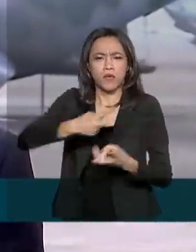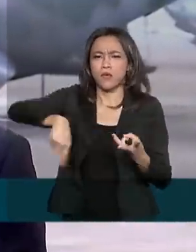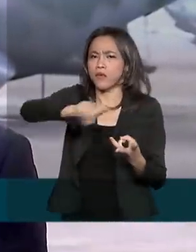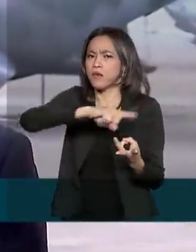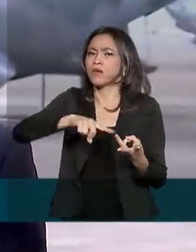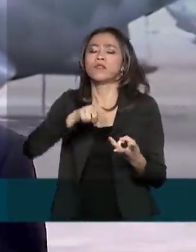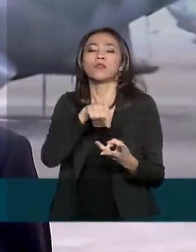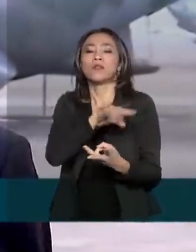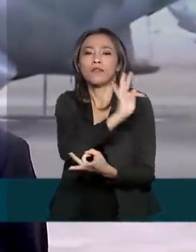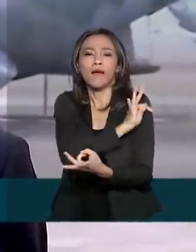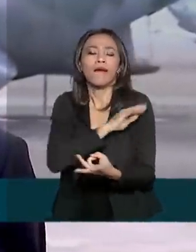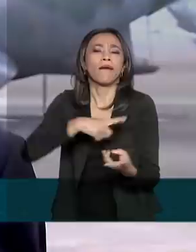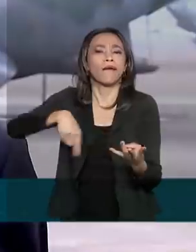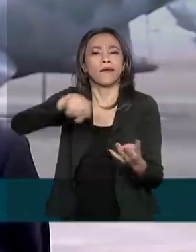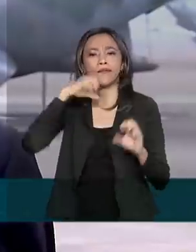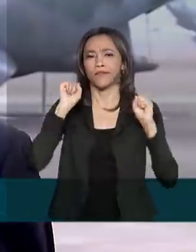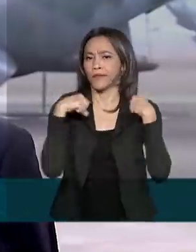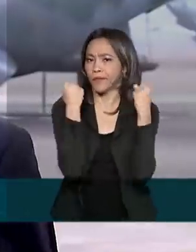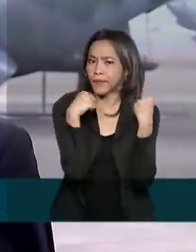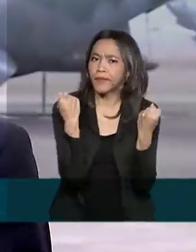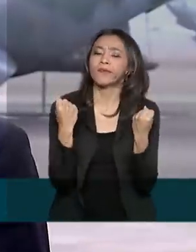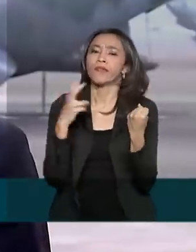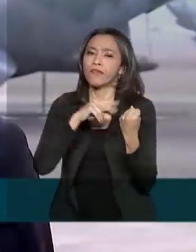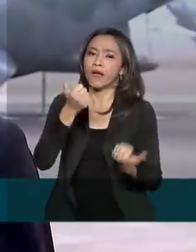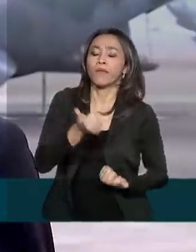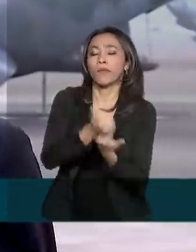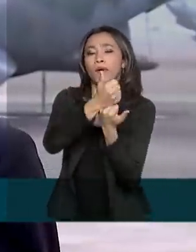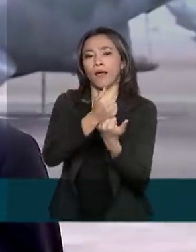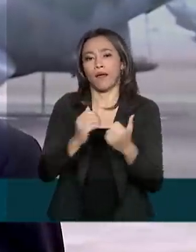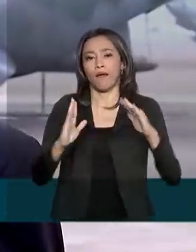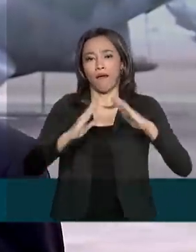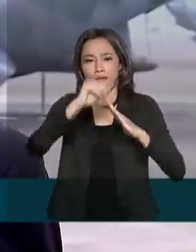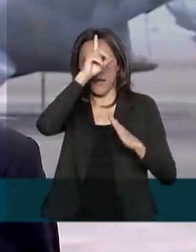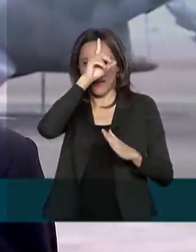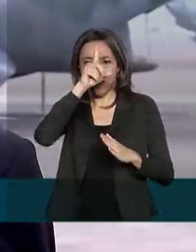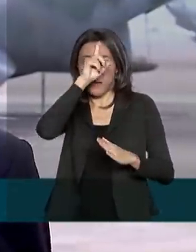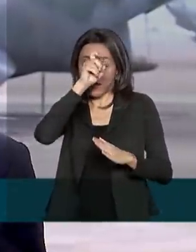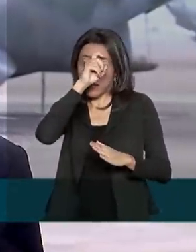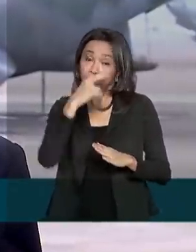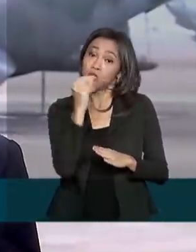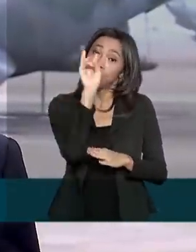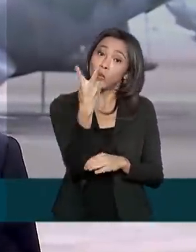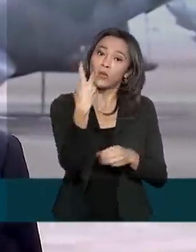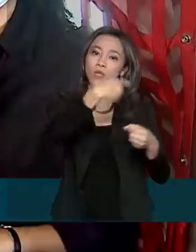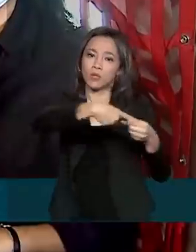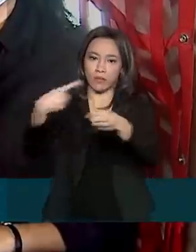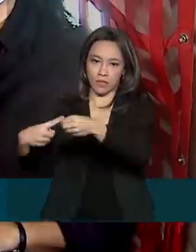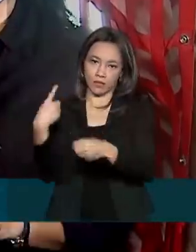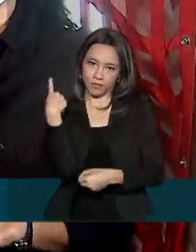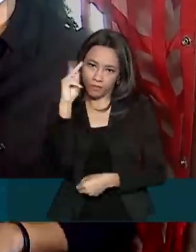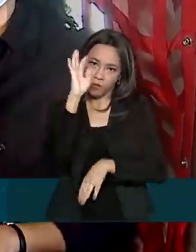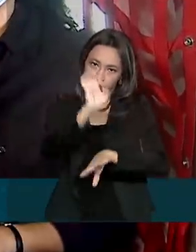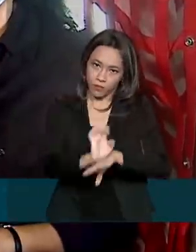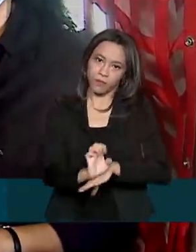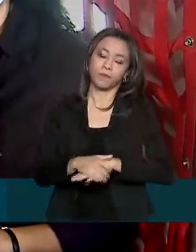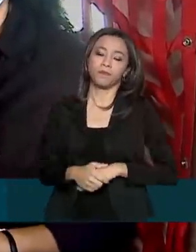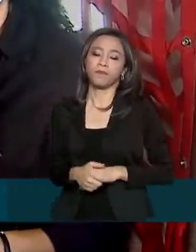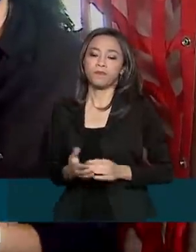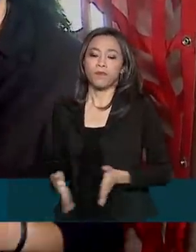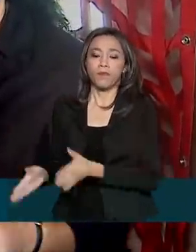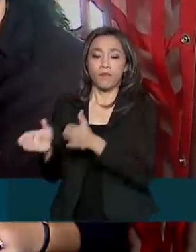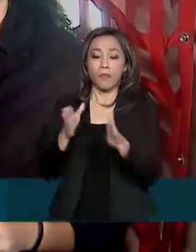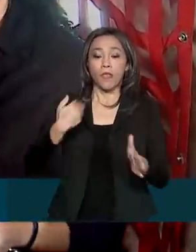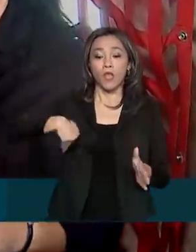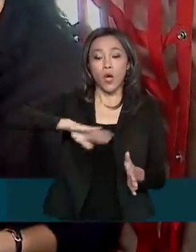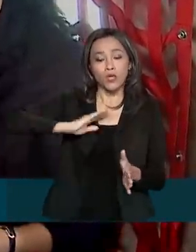fisioterapeutas, que vão reforçar as equipes do hospital, tanto de São Gabriel da Cachoeira como de Tabatinga. Nós estamos a caminho